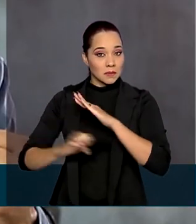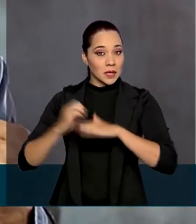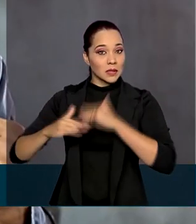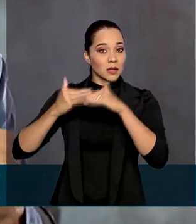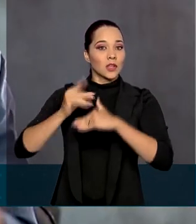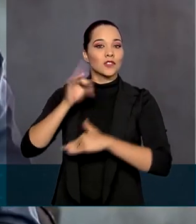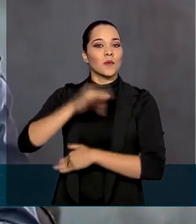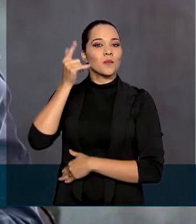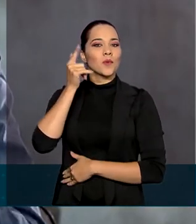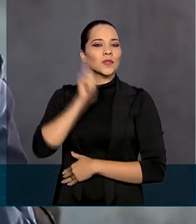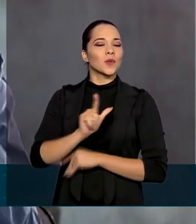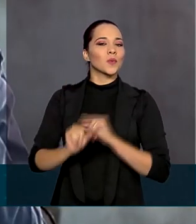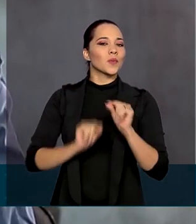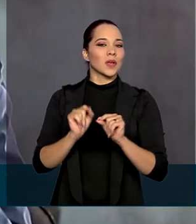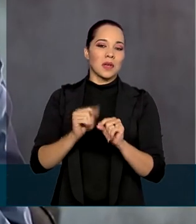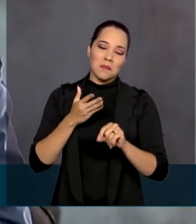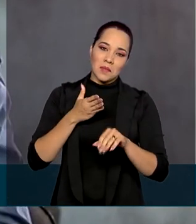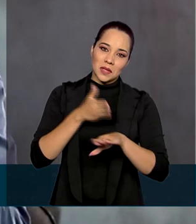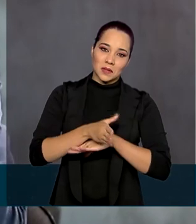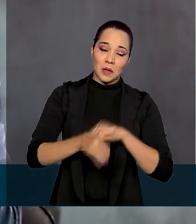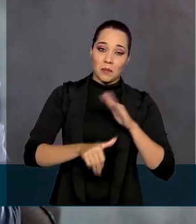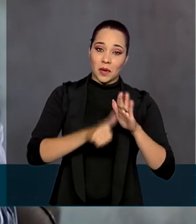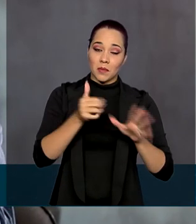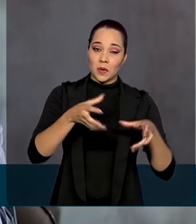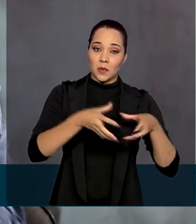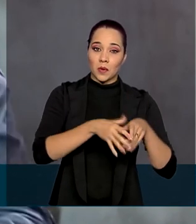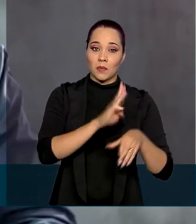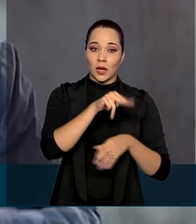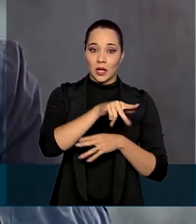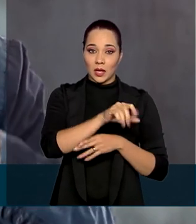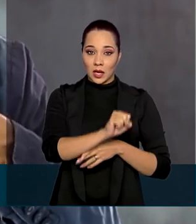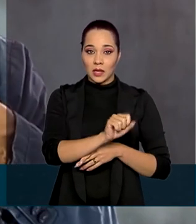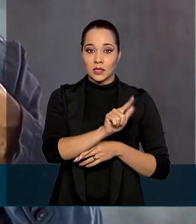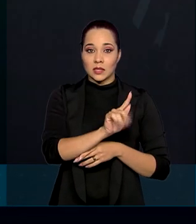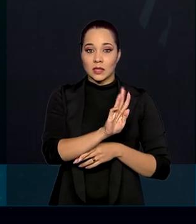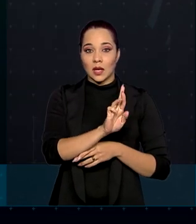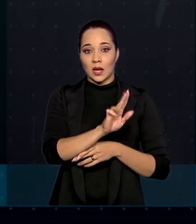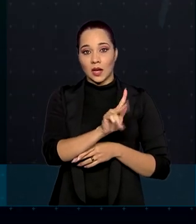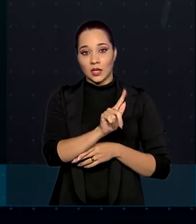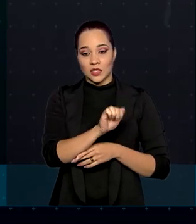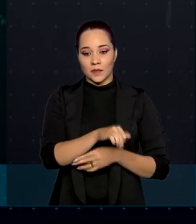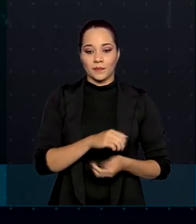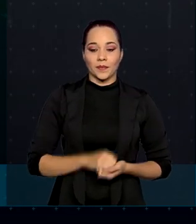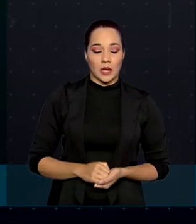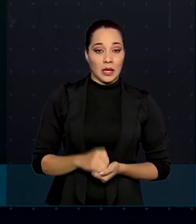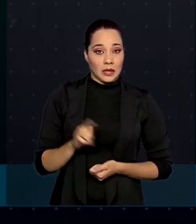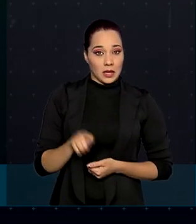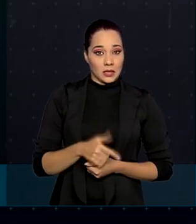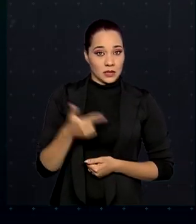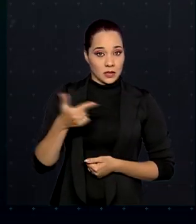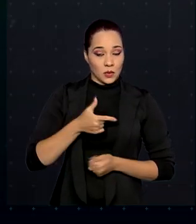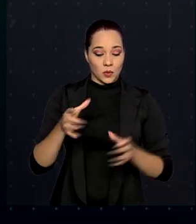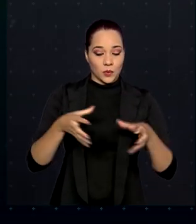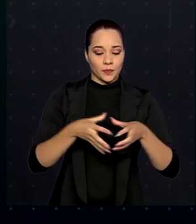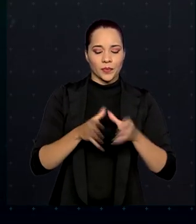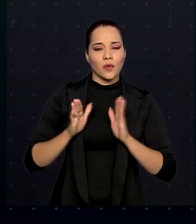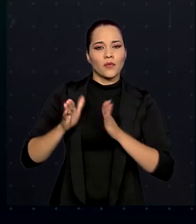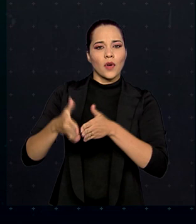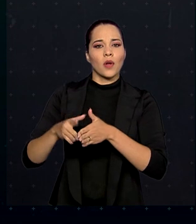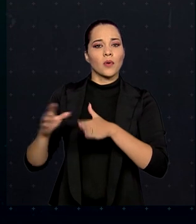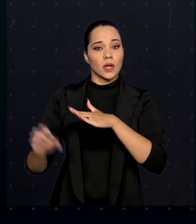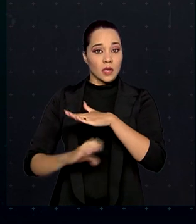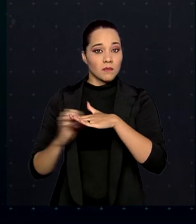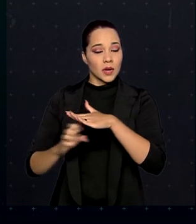por causa da participação na primeira edição do projeto BNDES Garagem. Nesta segunda edição, o foco será nas